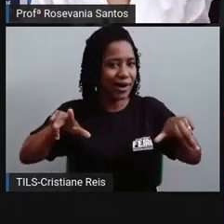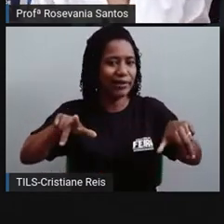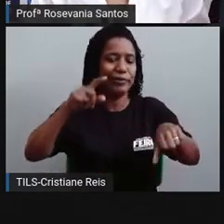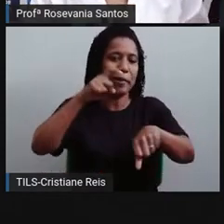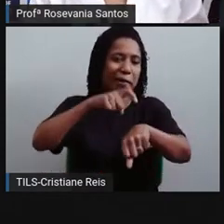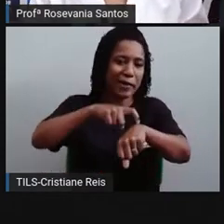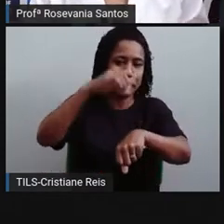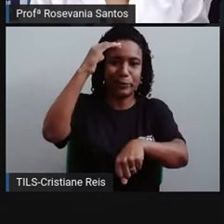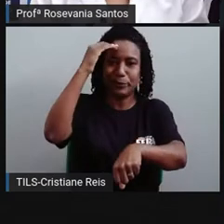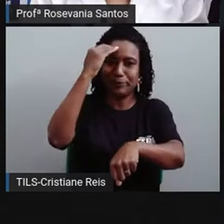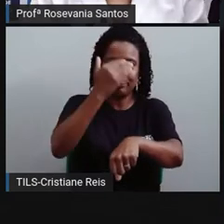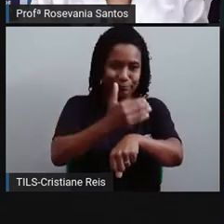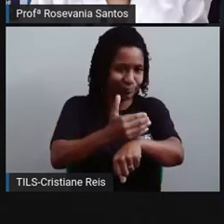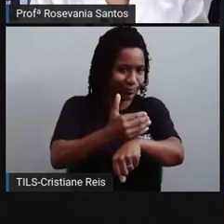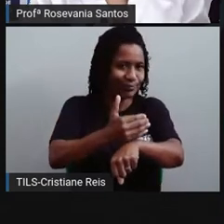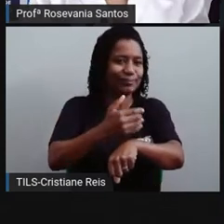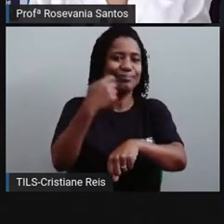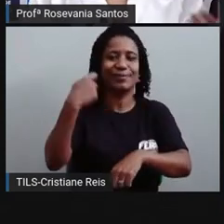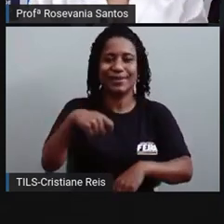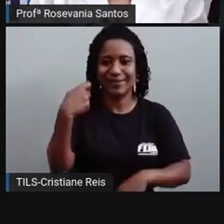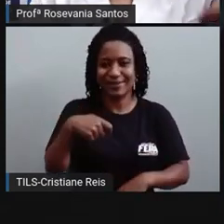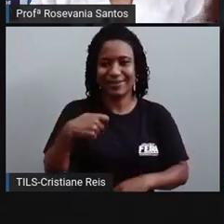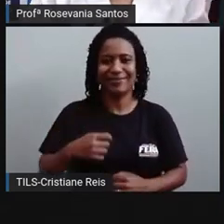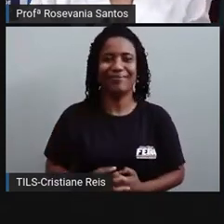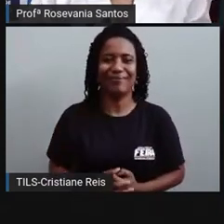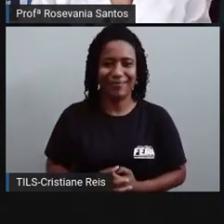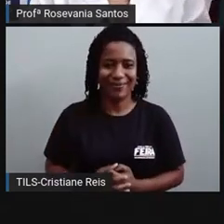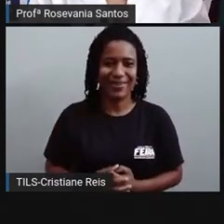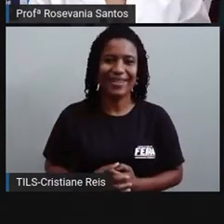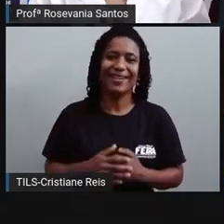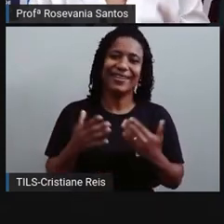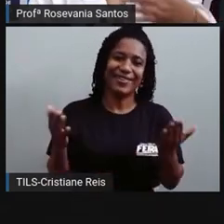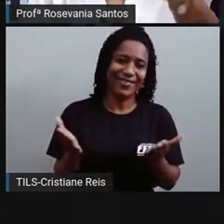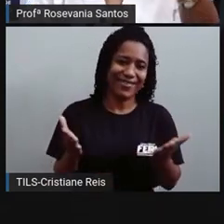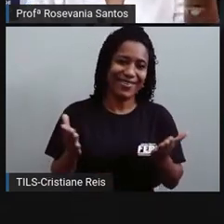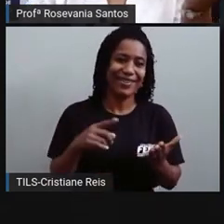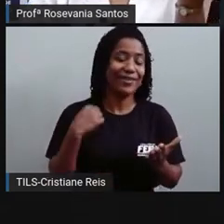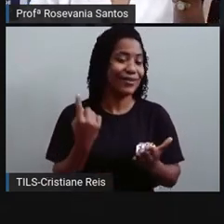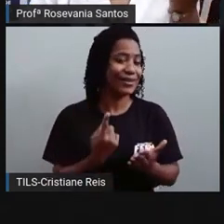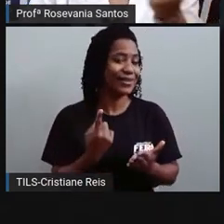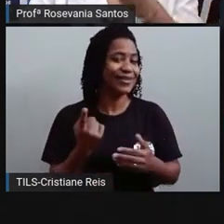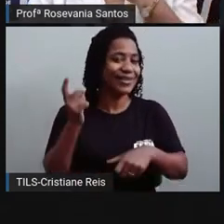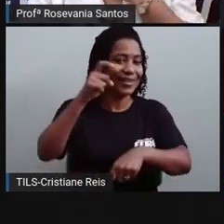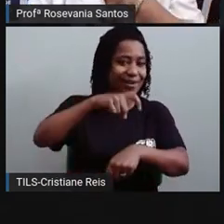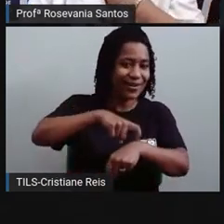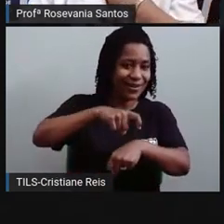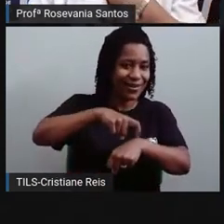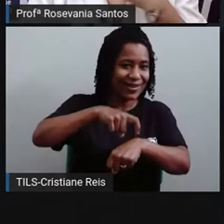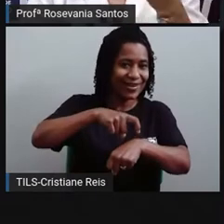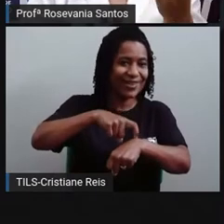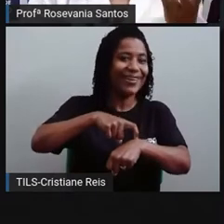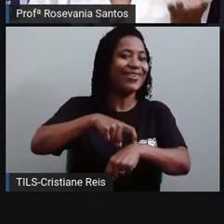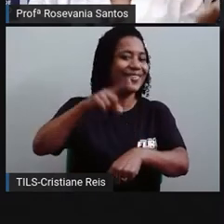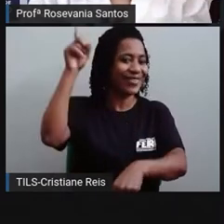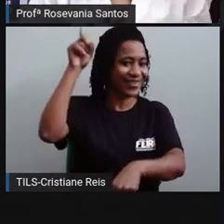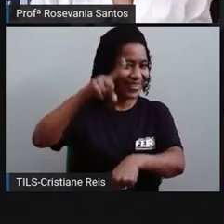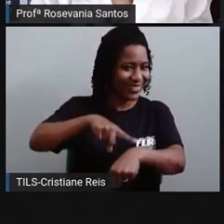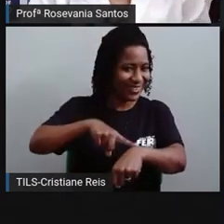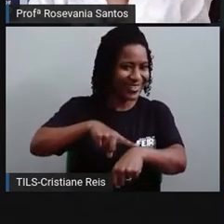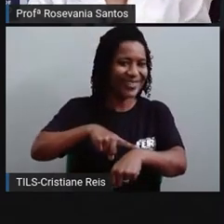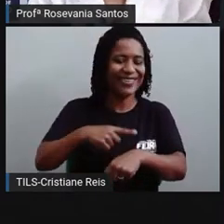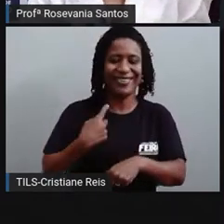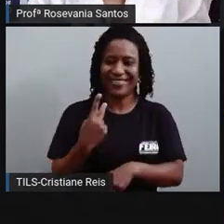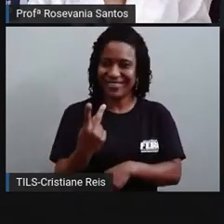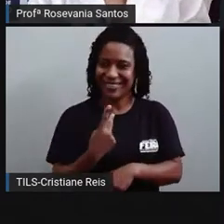compromissos tem hora marcada, né? Então, vamos seguir aqui. Inclusive, vocês têm esse horário marcado agora. Com a ProRose para